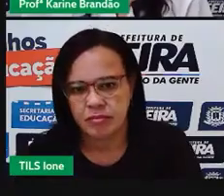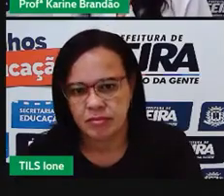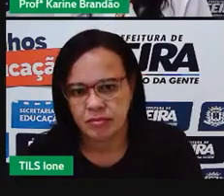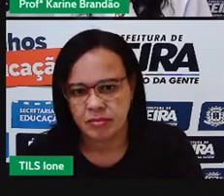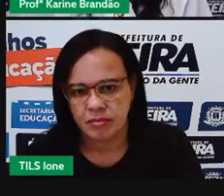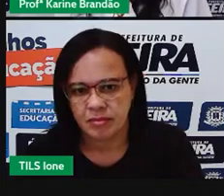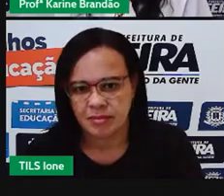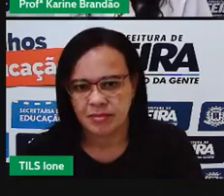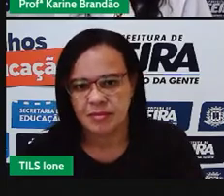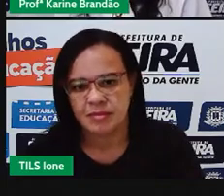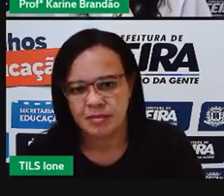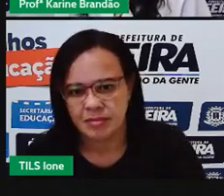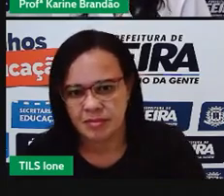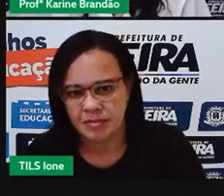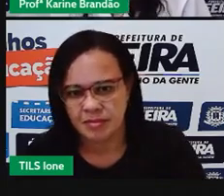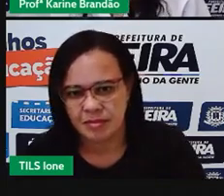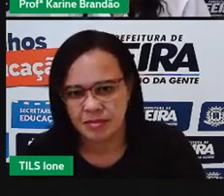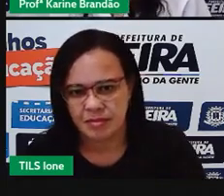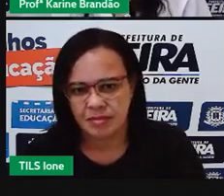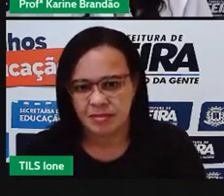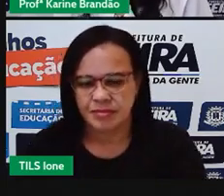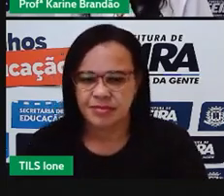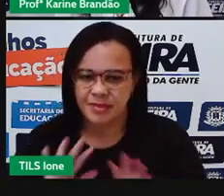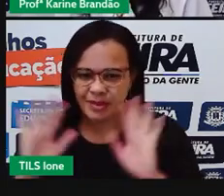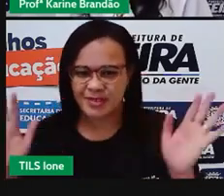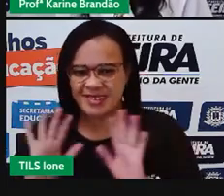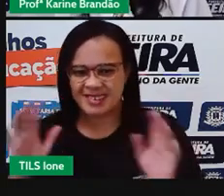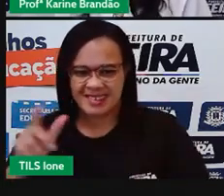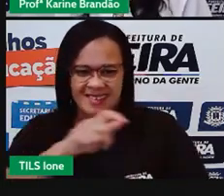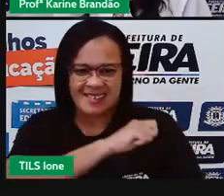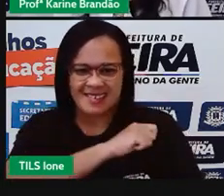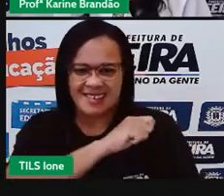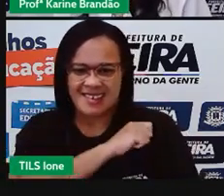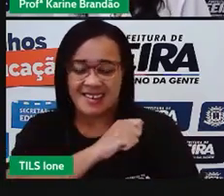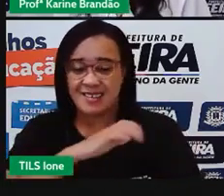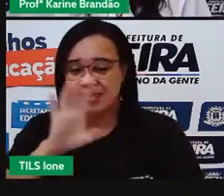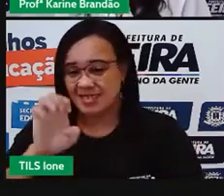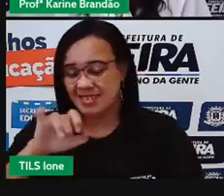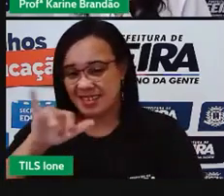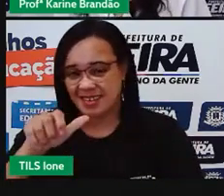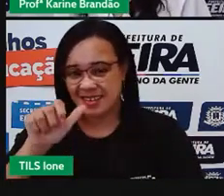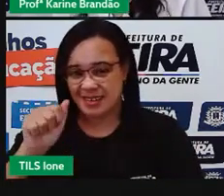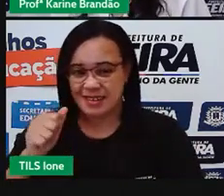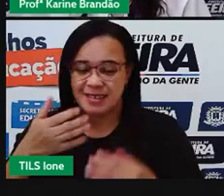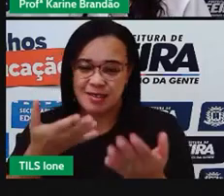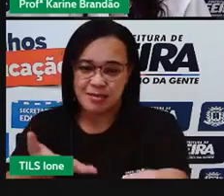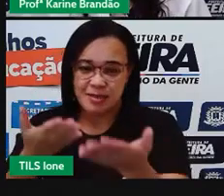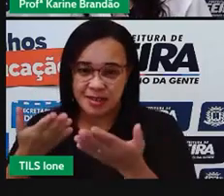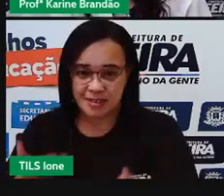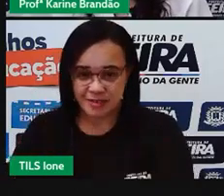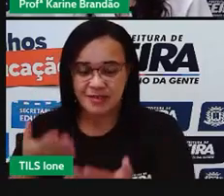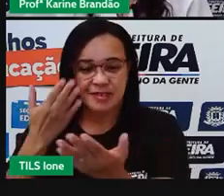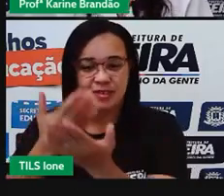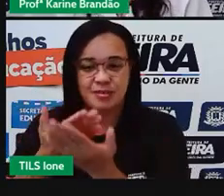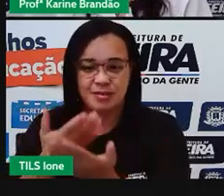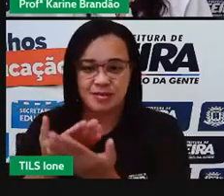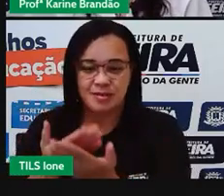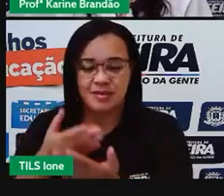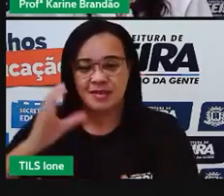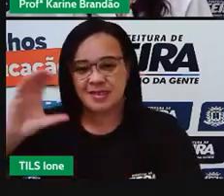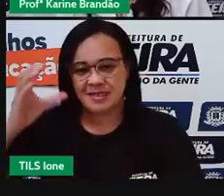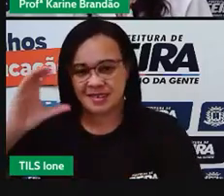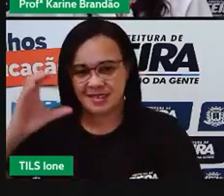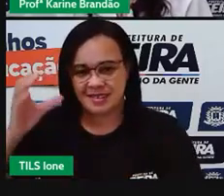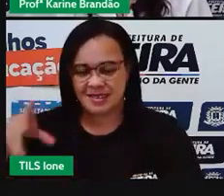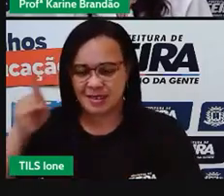Olá, alunos da EJA, bem-vindos a mais uma aula de ciências. Eu